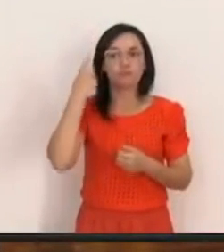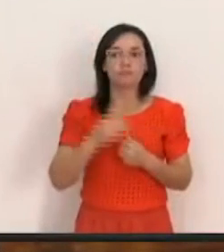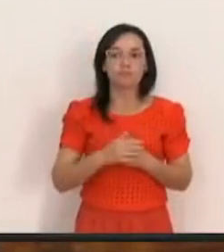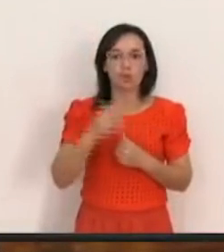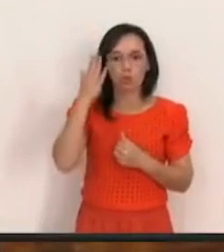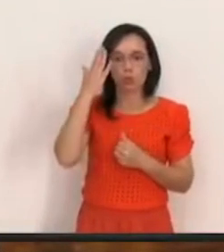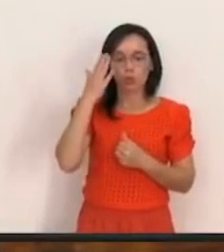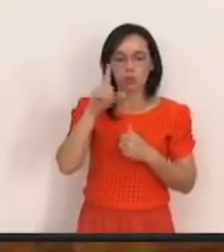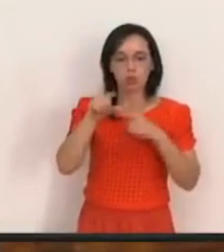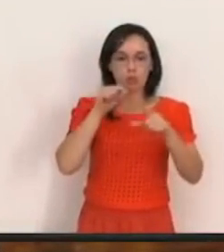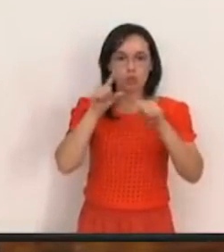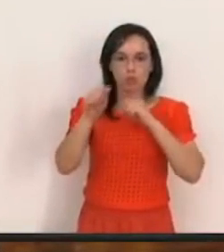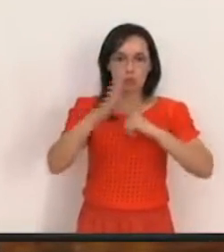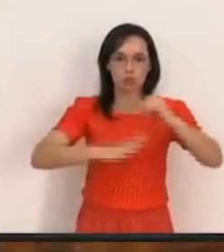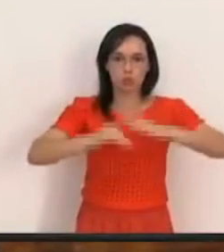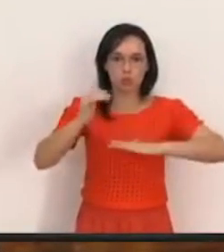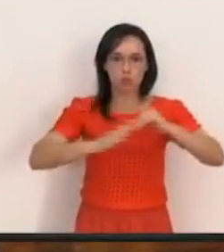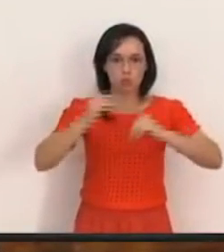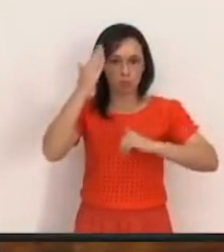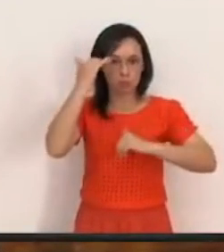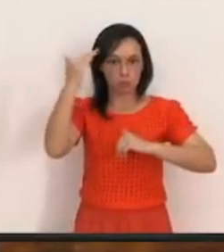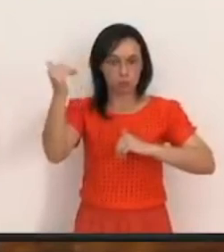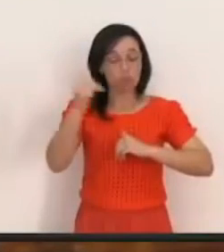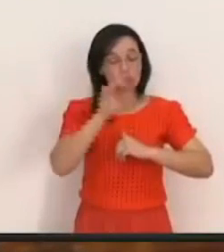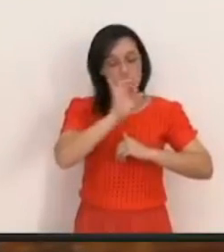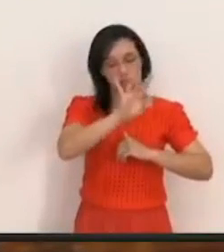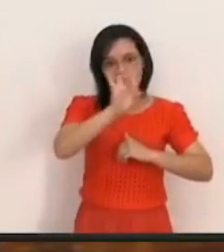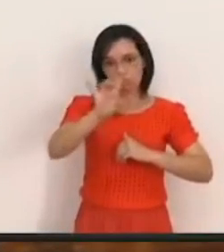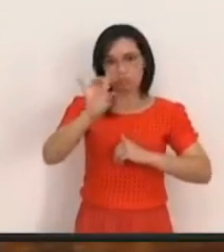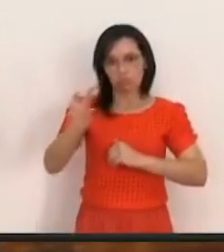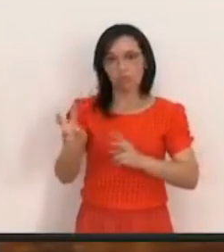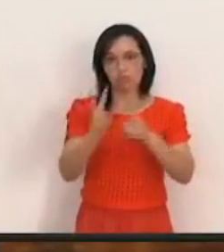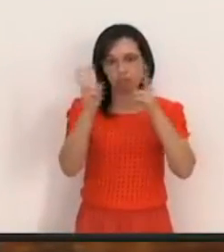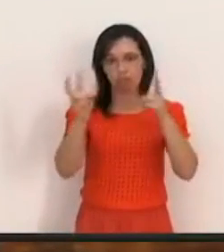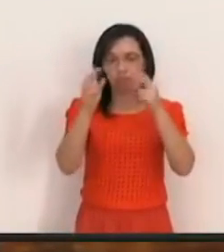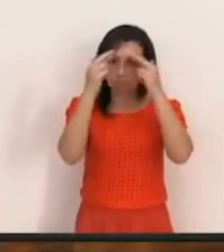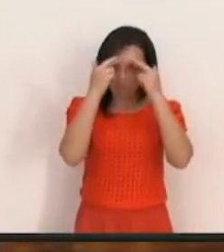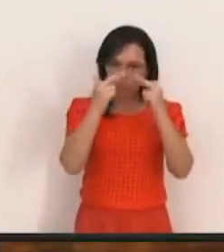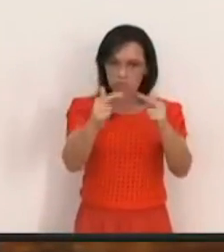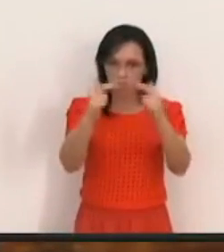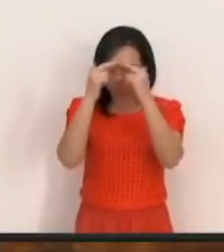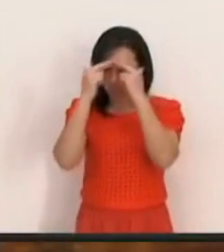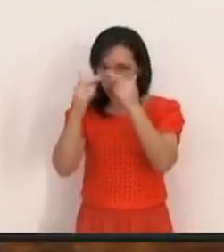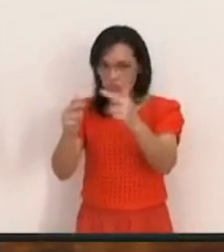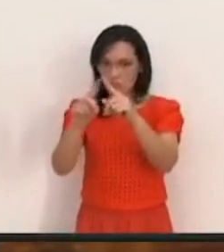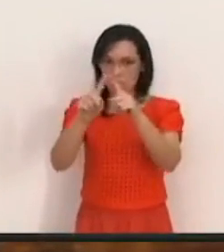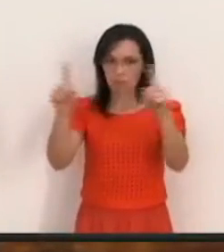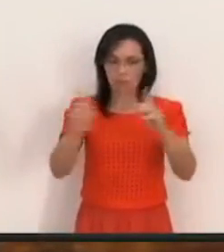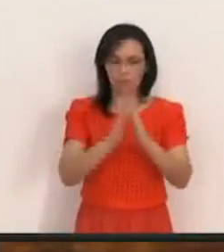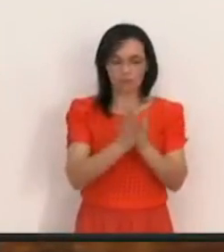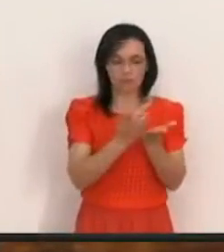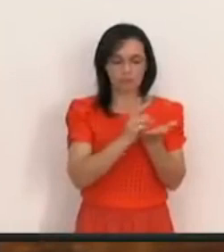coisas E cada desejo tem o seu valor, a gente respeita Mas de acordo com a visão das